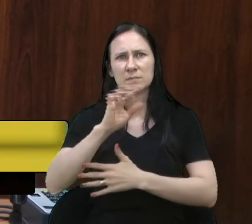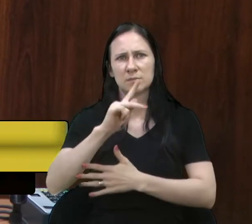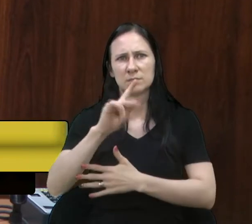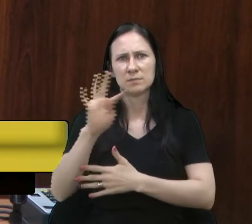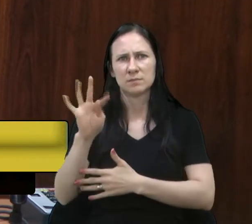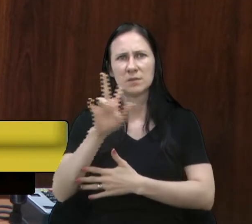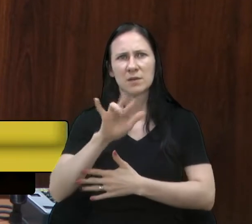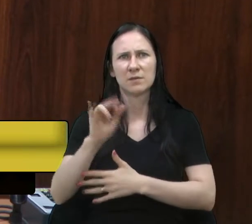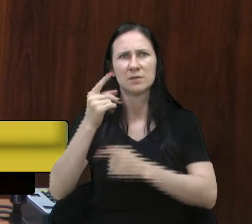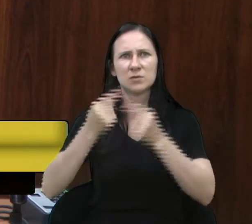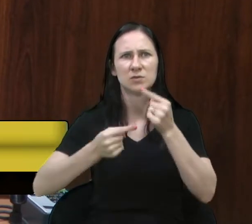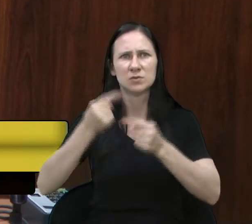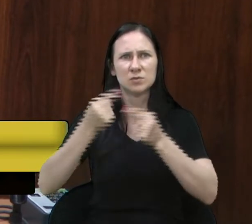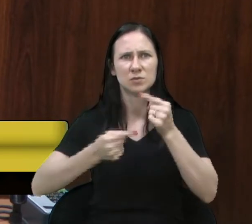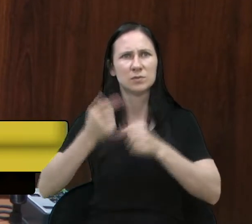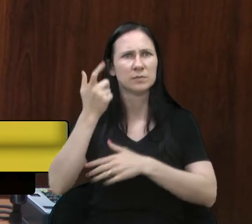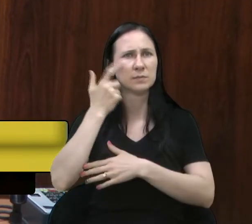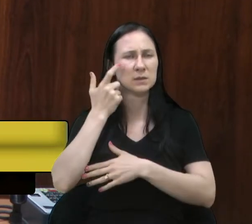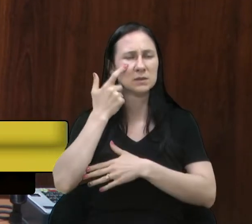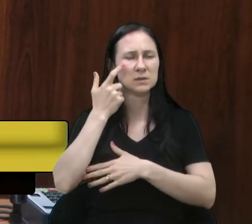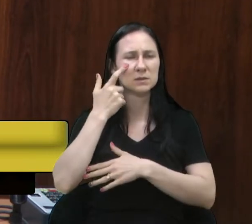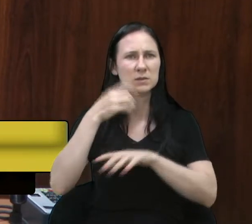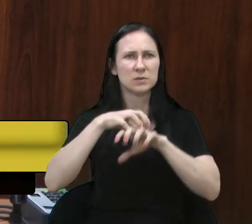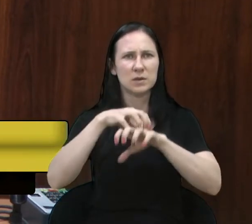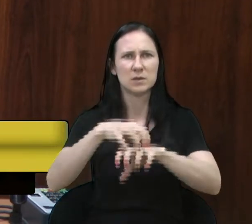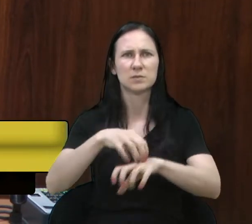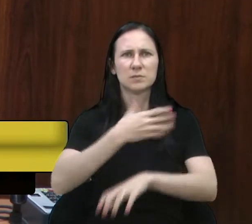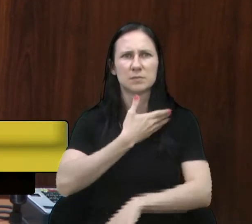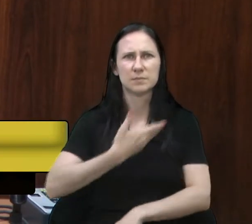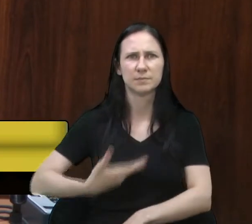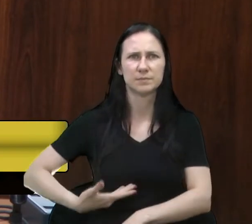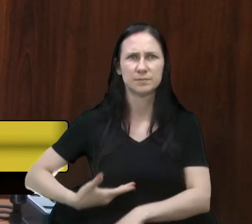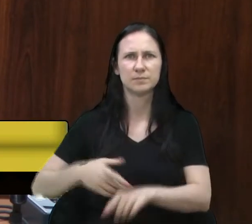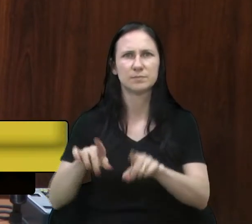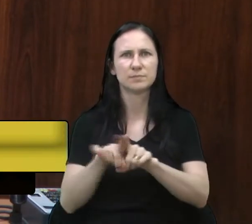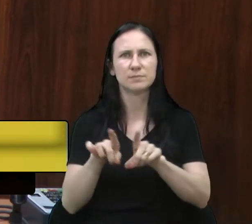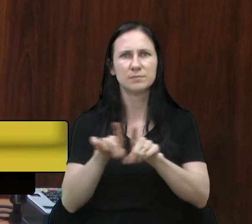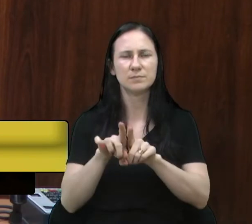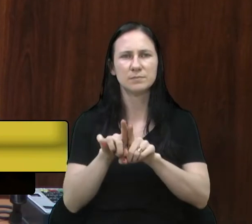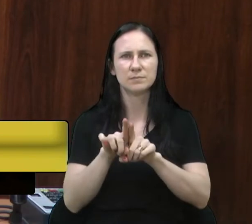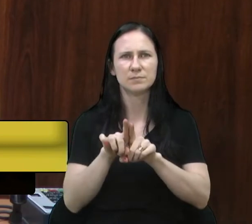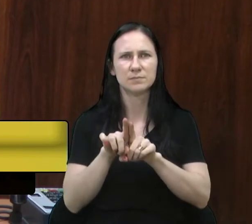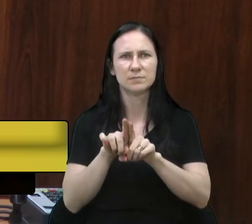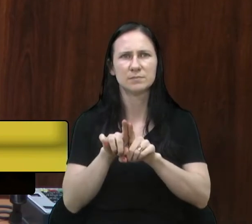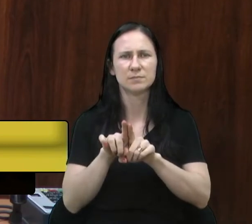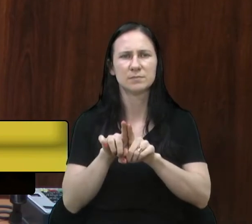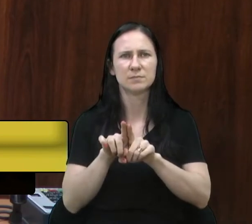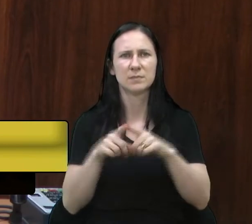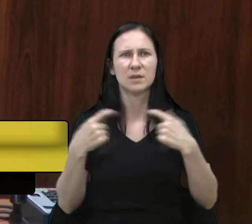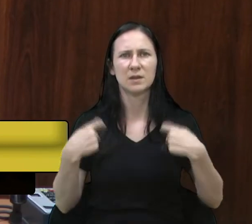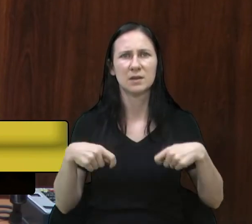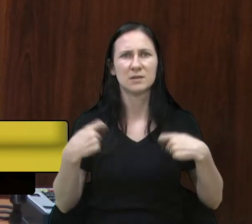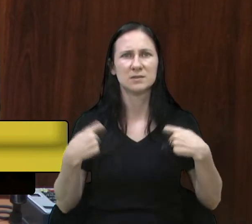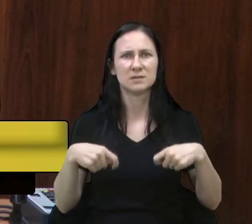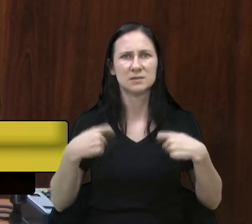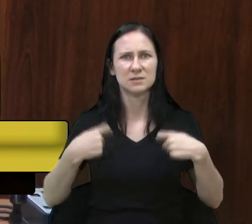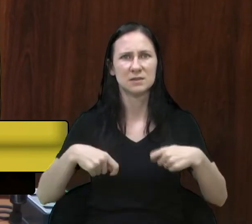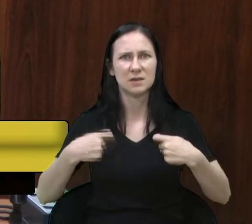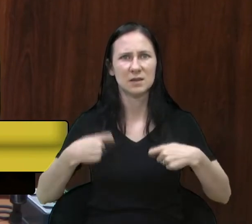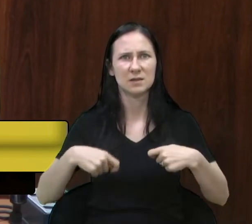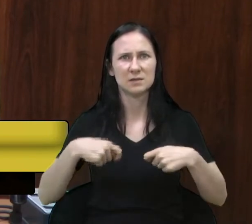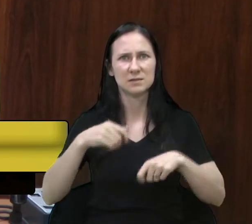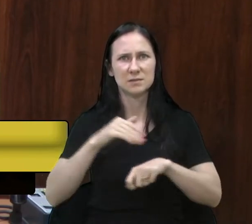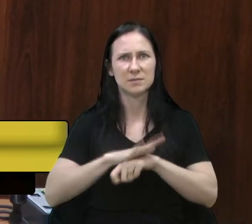faremos essa discussão, pensando no transporte público e na necessidade de que